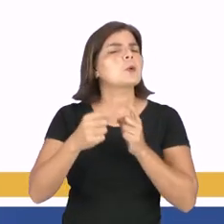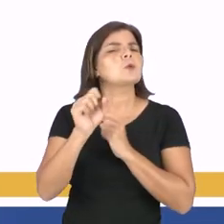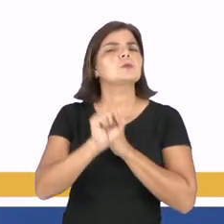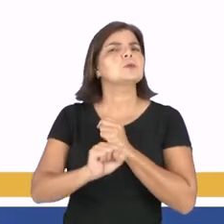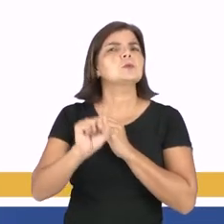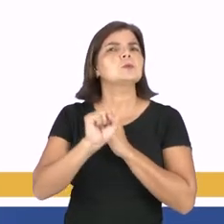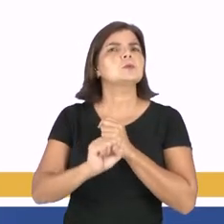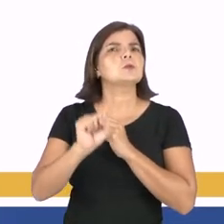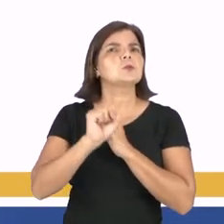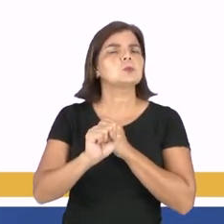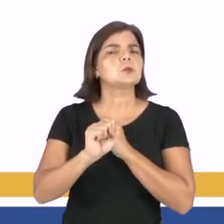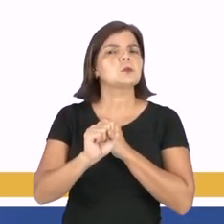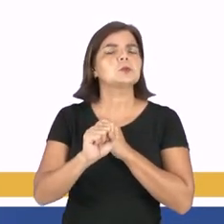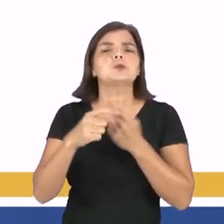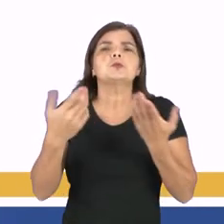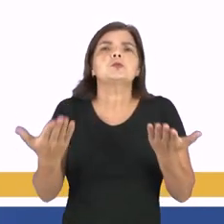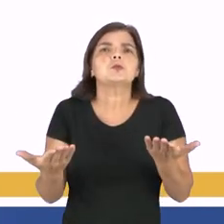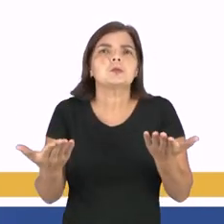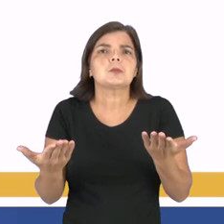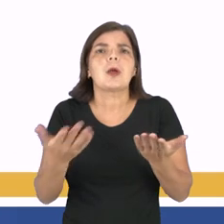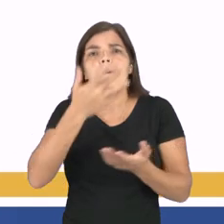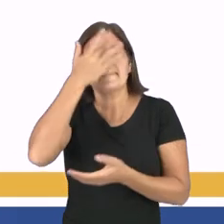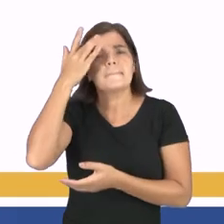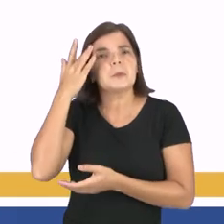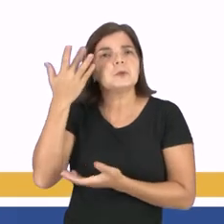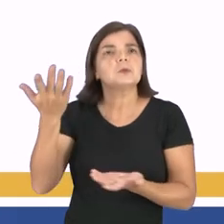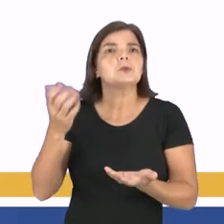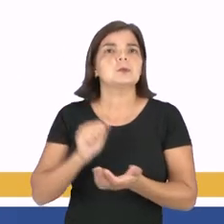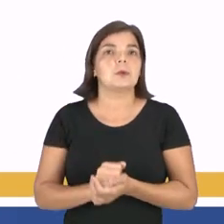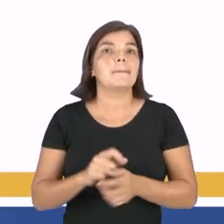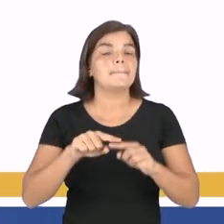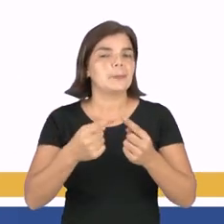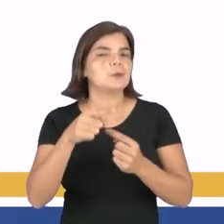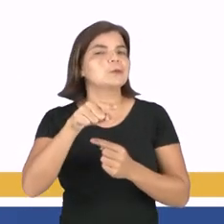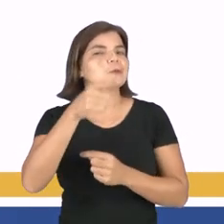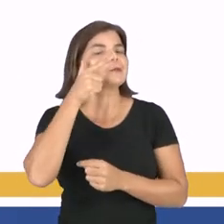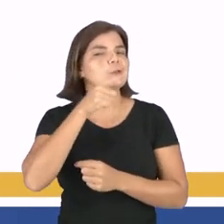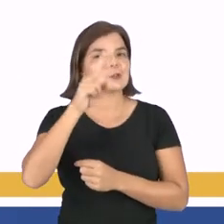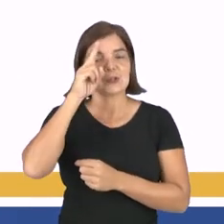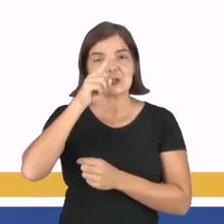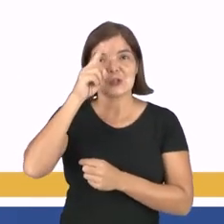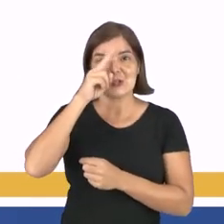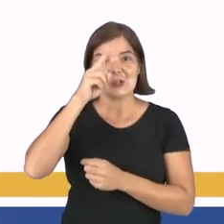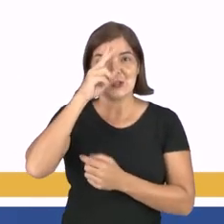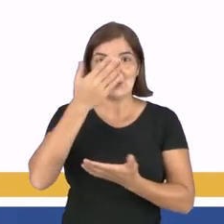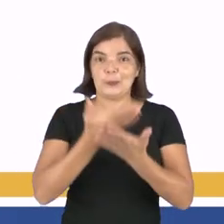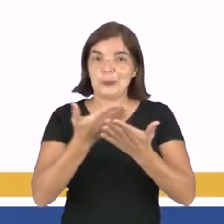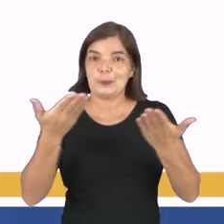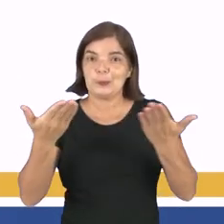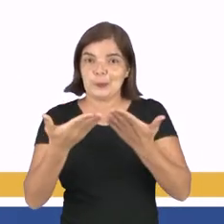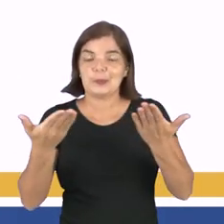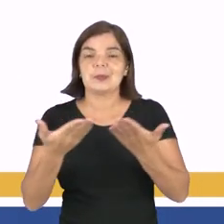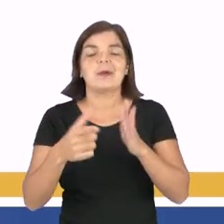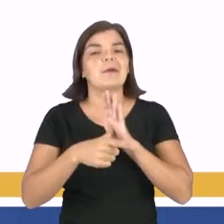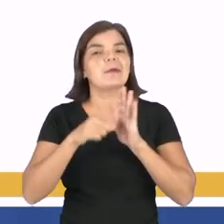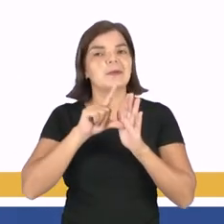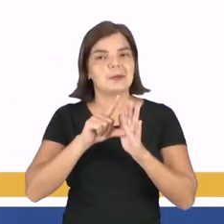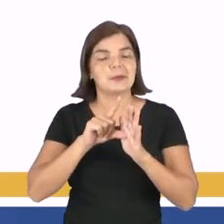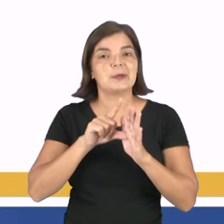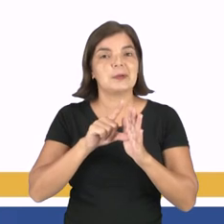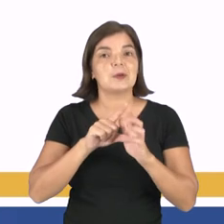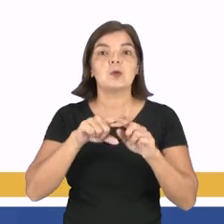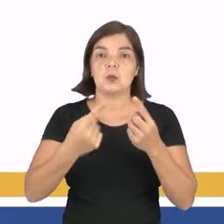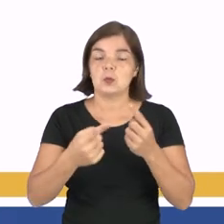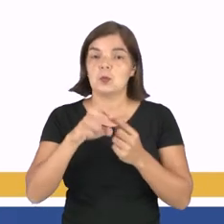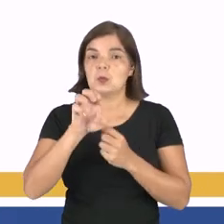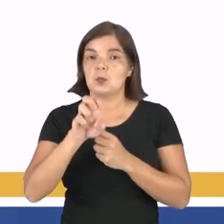de um eufemismo para a personagem? Se você conseguiu relembrar, né? No que estudamos já em aulas anteriores. O eufemismo,